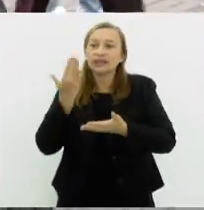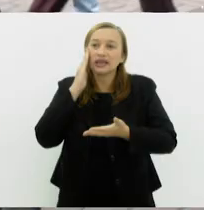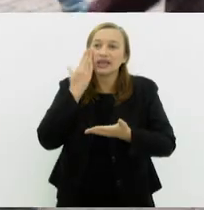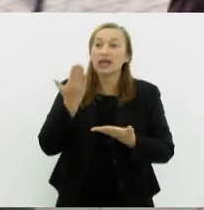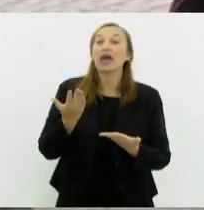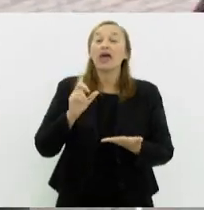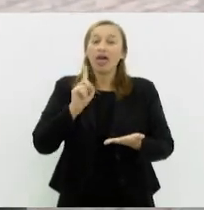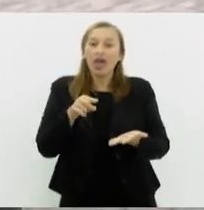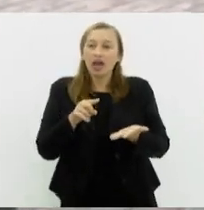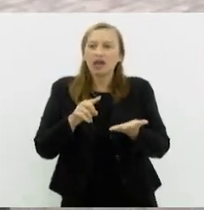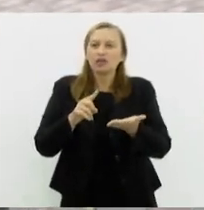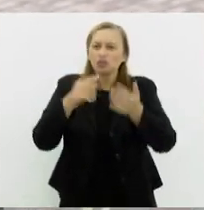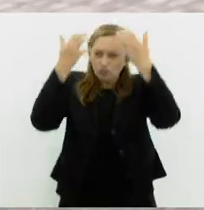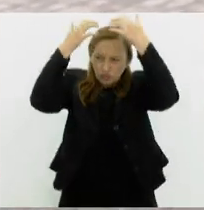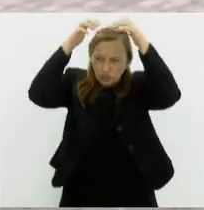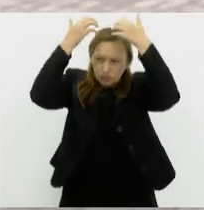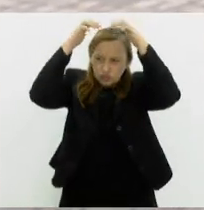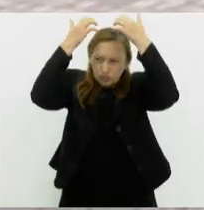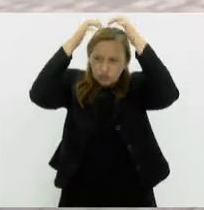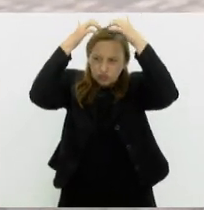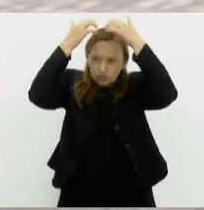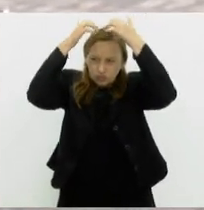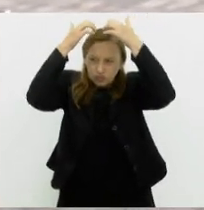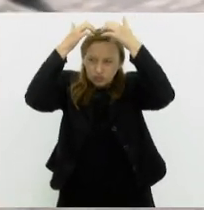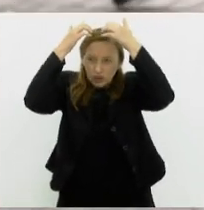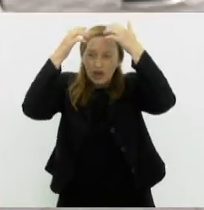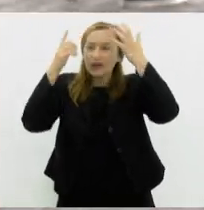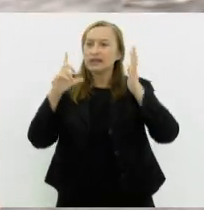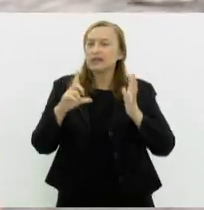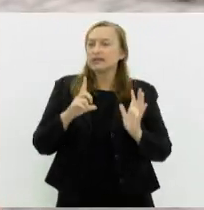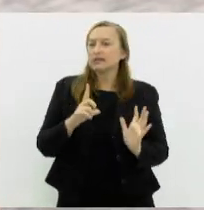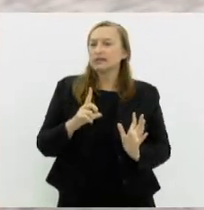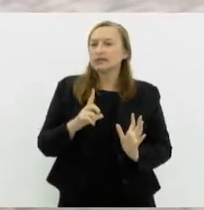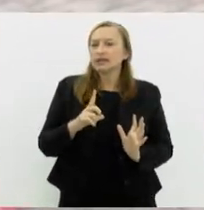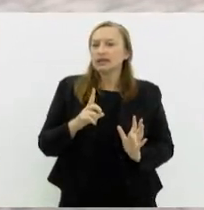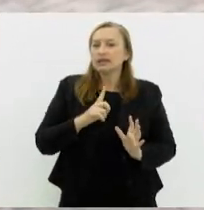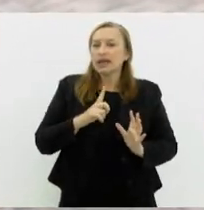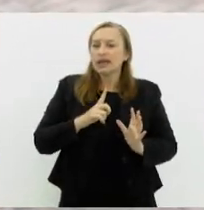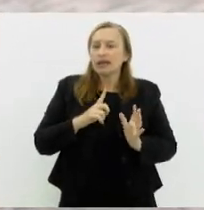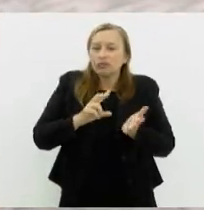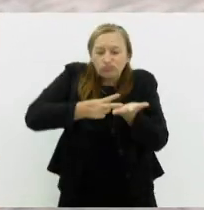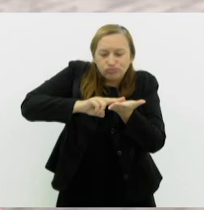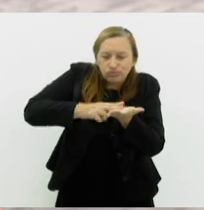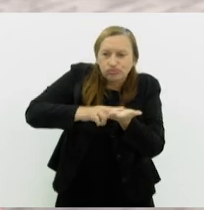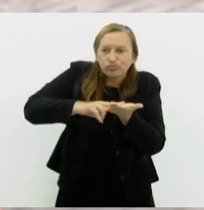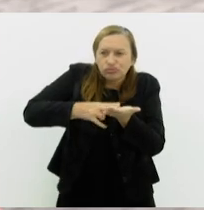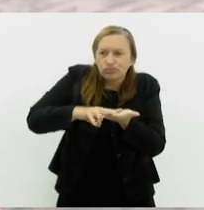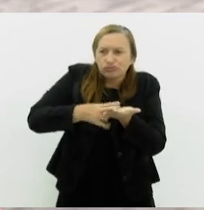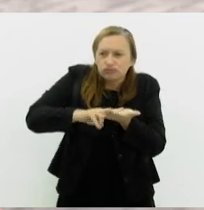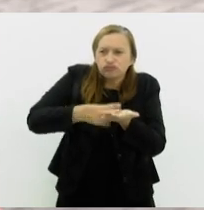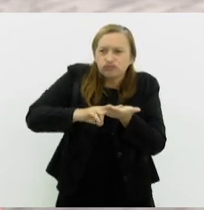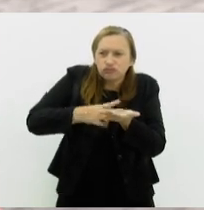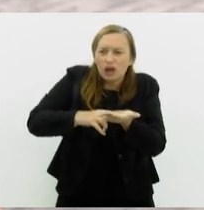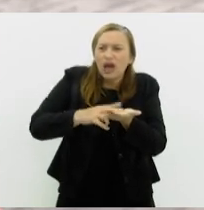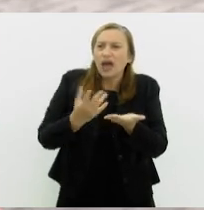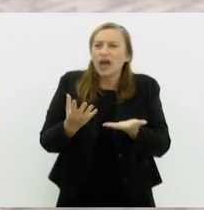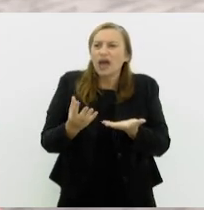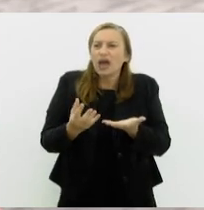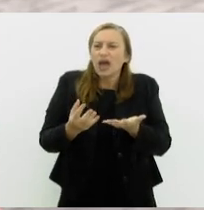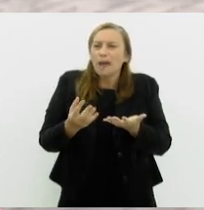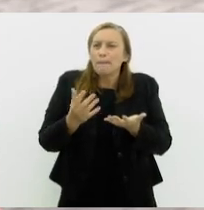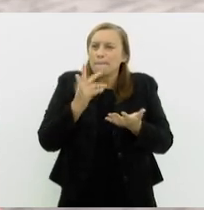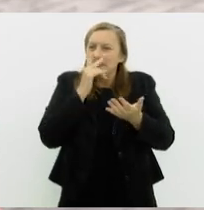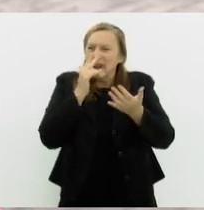é um transtorno do cérebro onde você tem a predisposição em ter crises epiléticas. Então, é como se fosse um curto